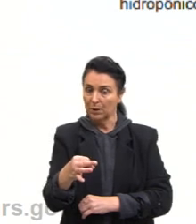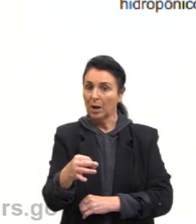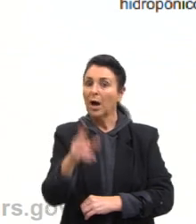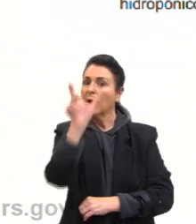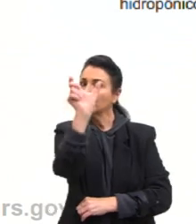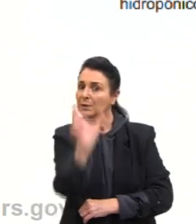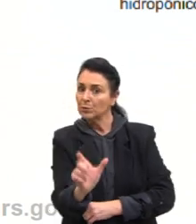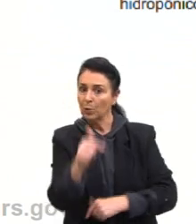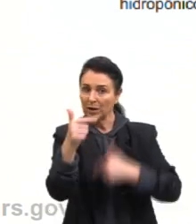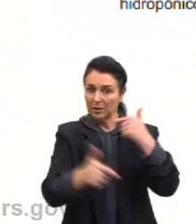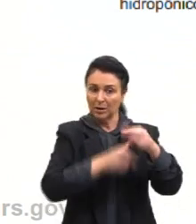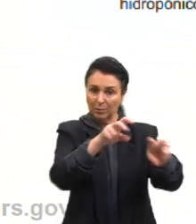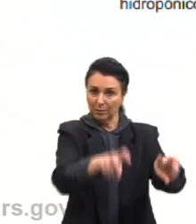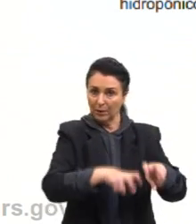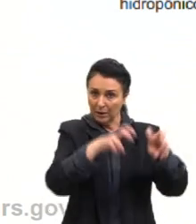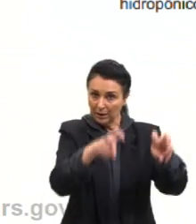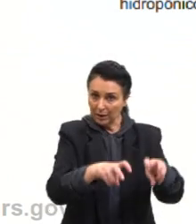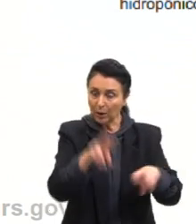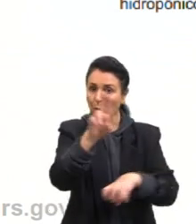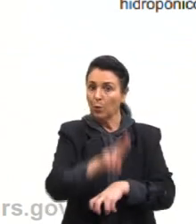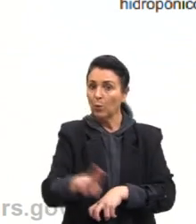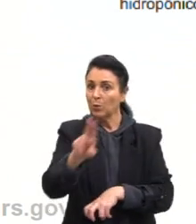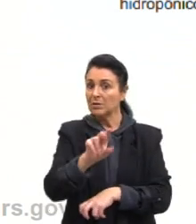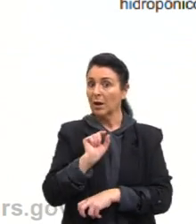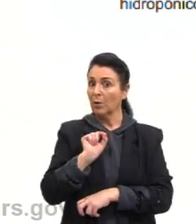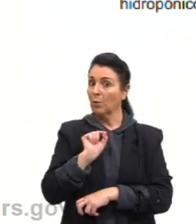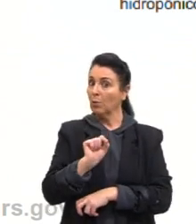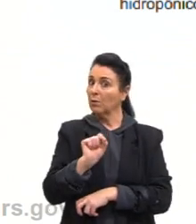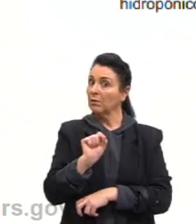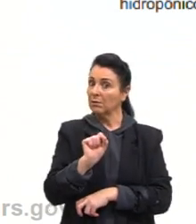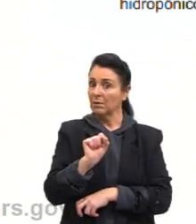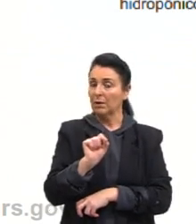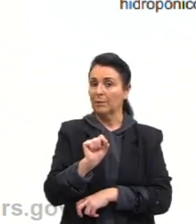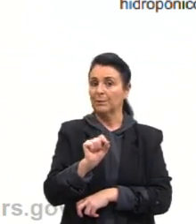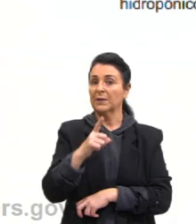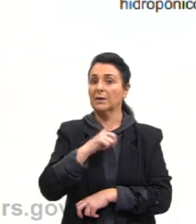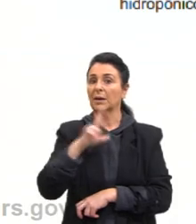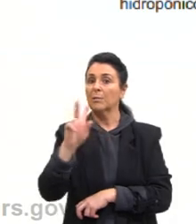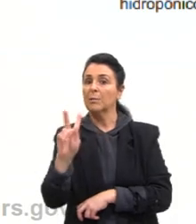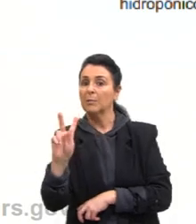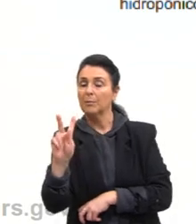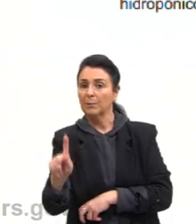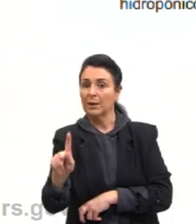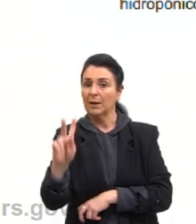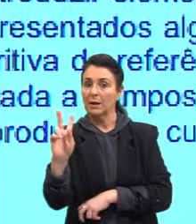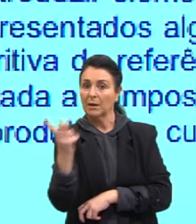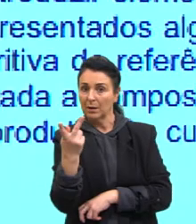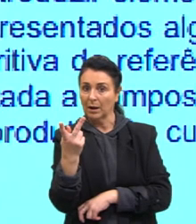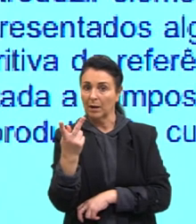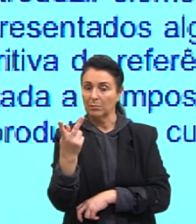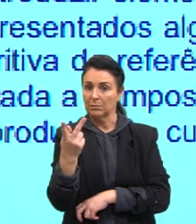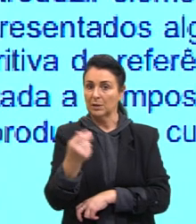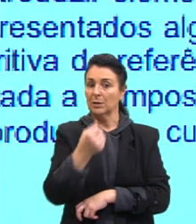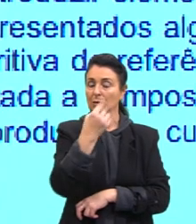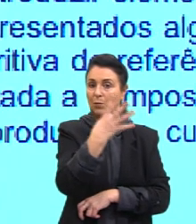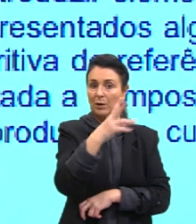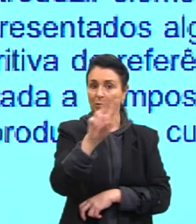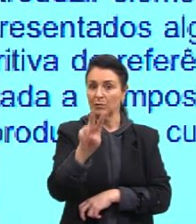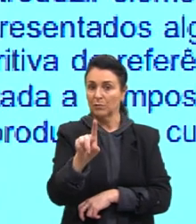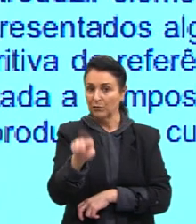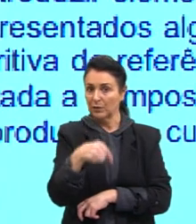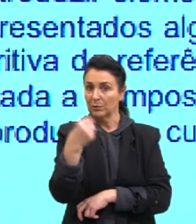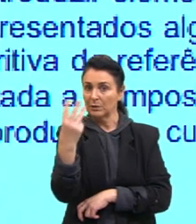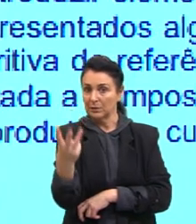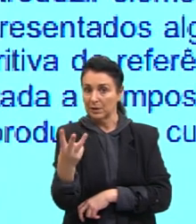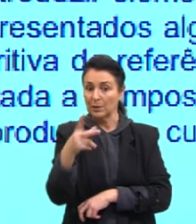empregar uma solução de... Então, eu tenho um pH da solução preparada pelo produtor que é 4,3 e o